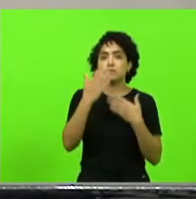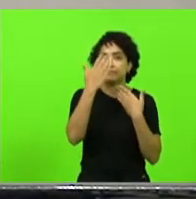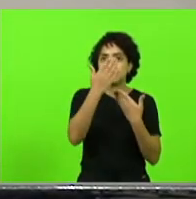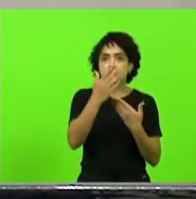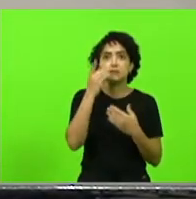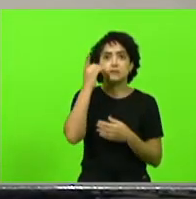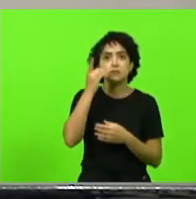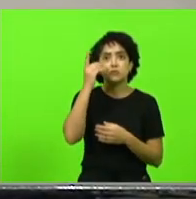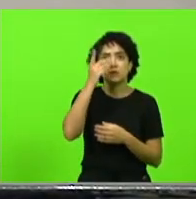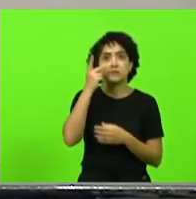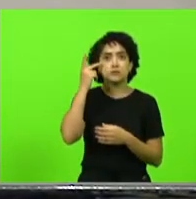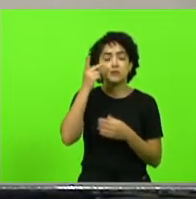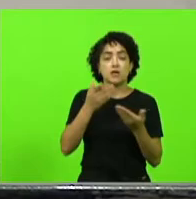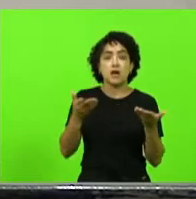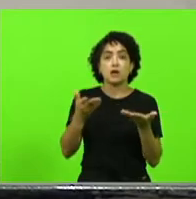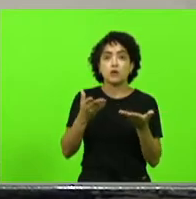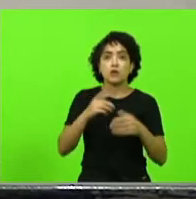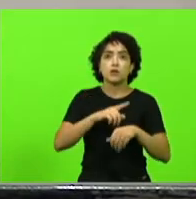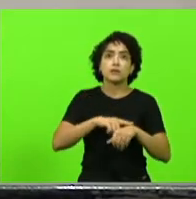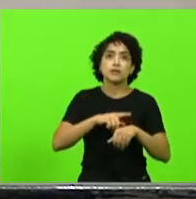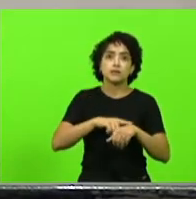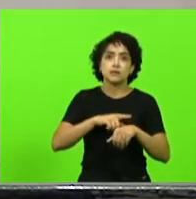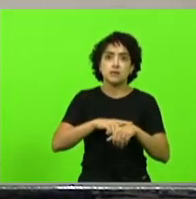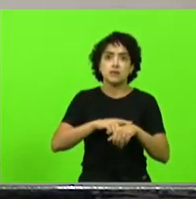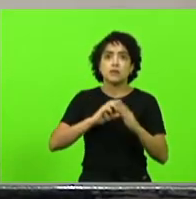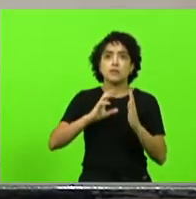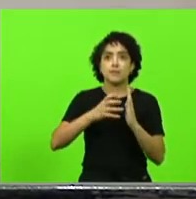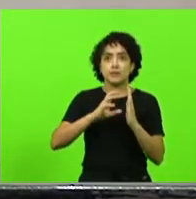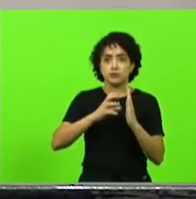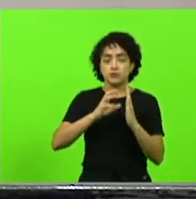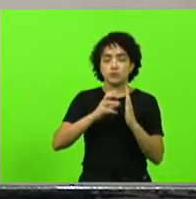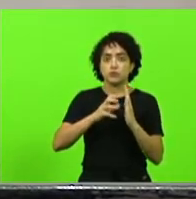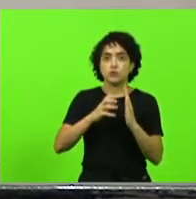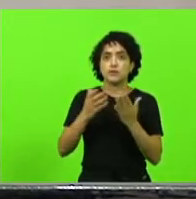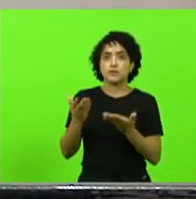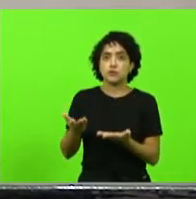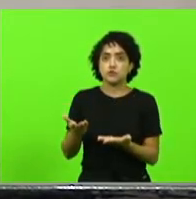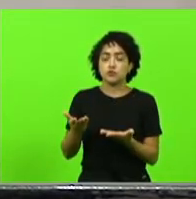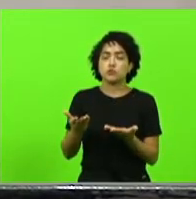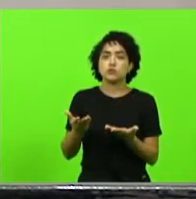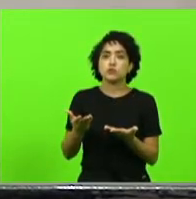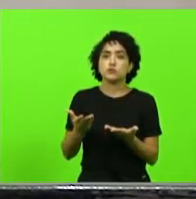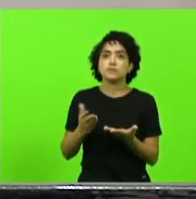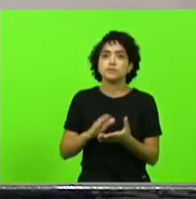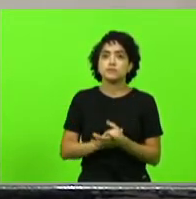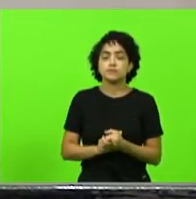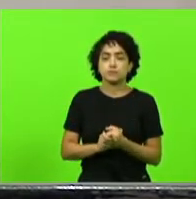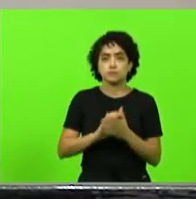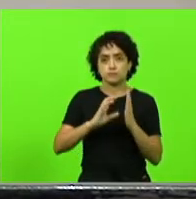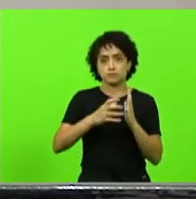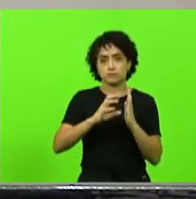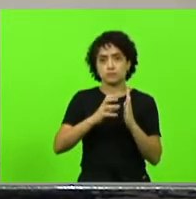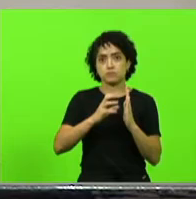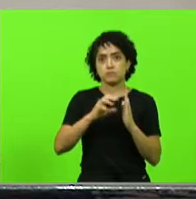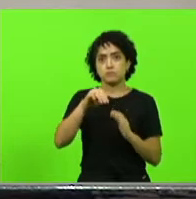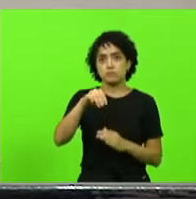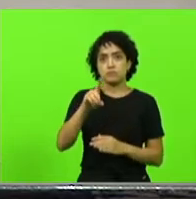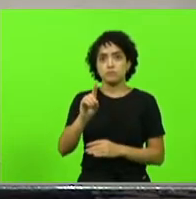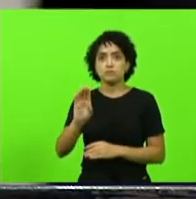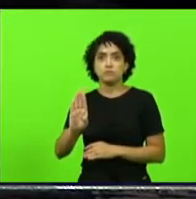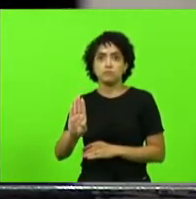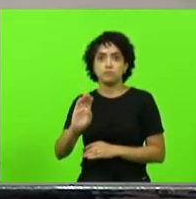ainda no horário de ensinar os partidos políticos agora o horário é destinado ao bloco MDB